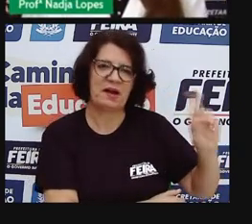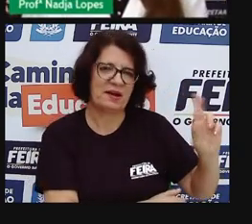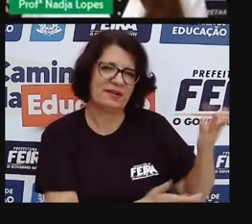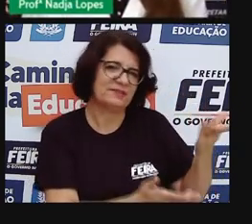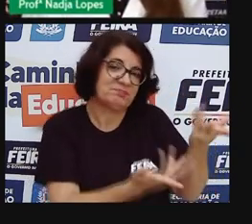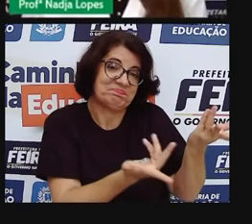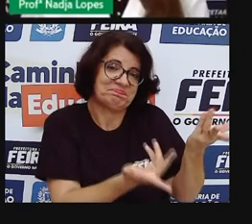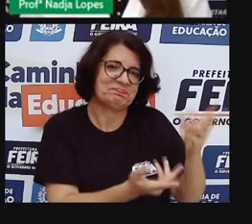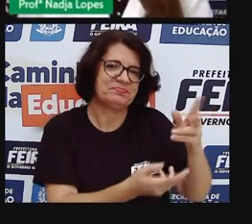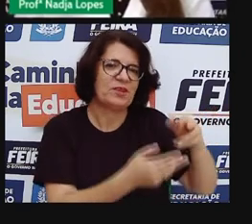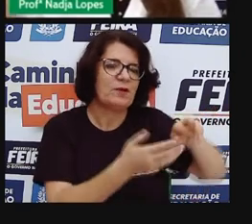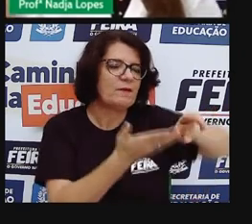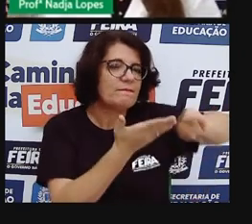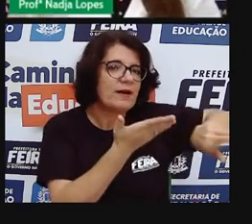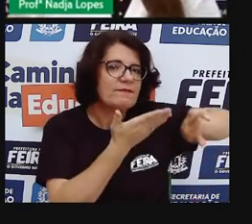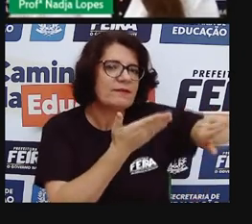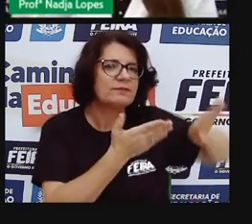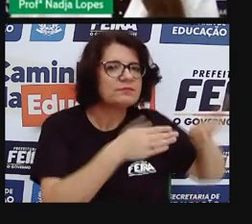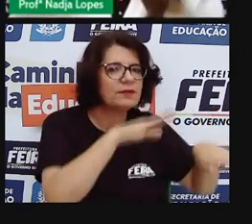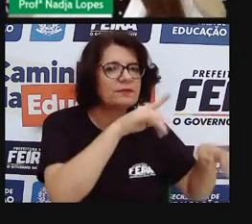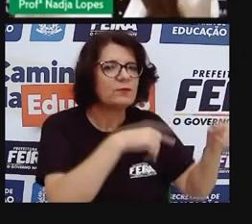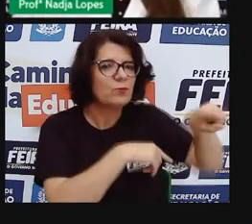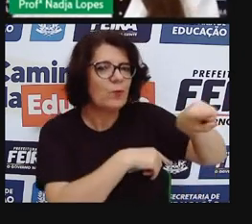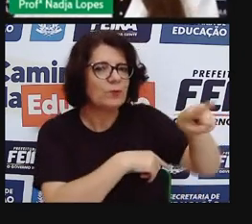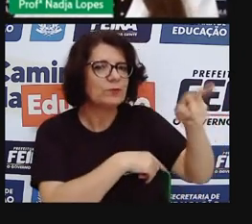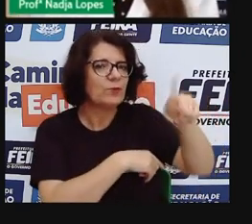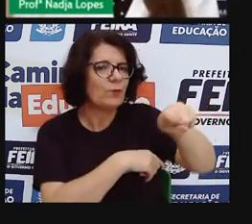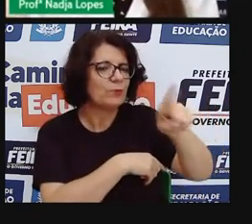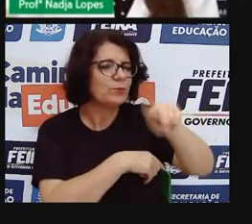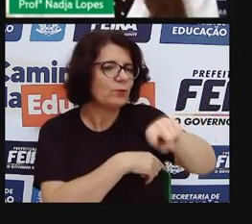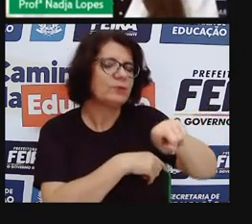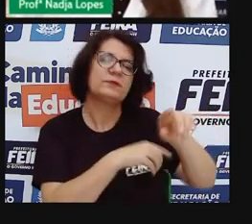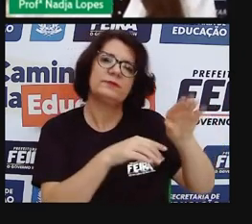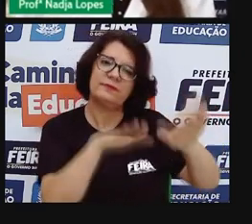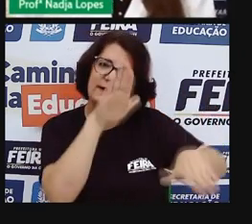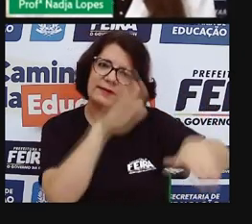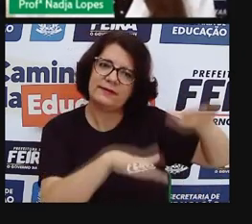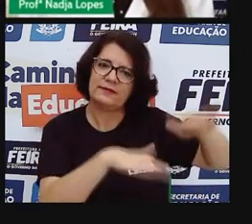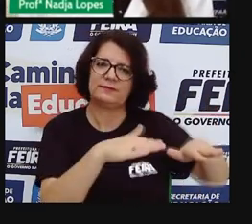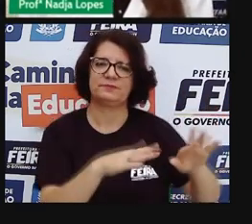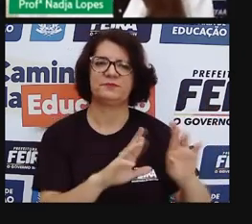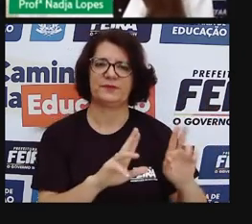elas estão em locais que são estratégicos, Cidade Nova,